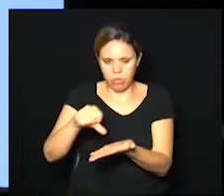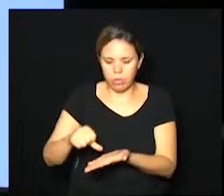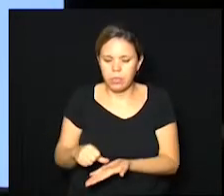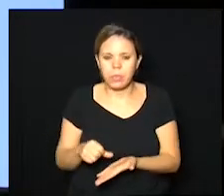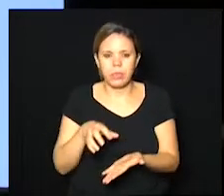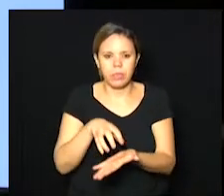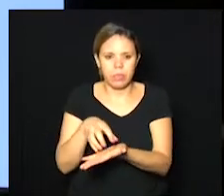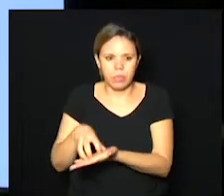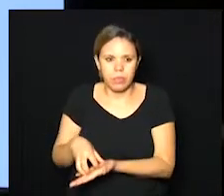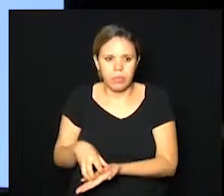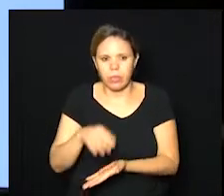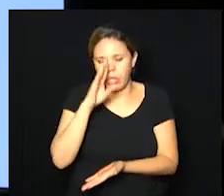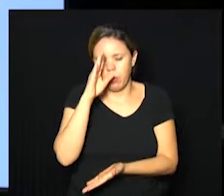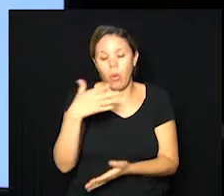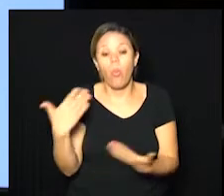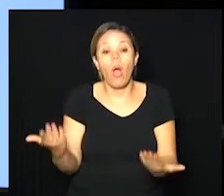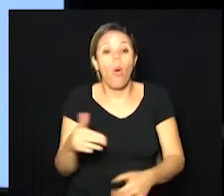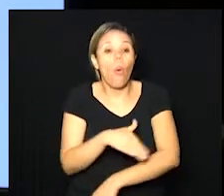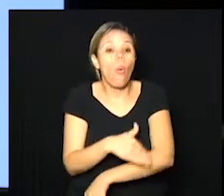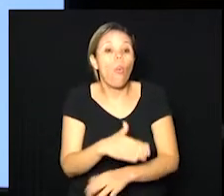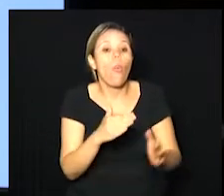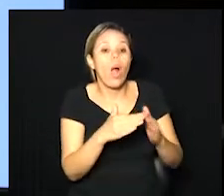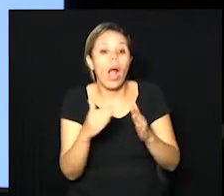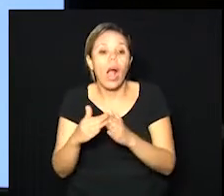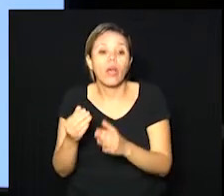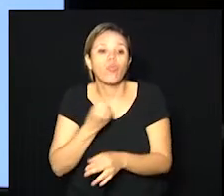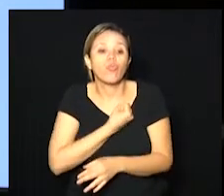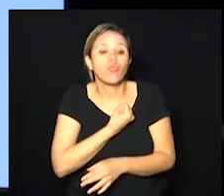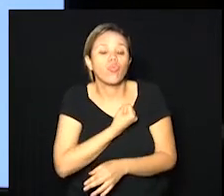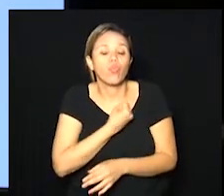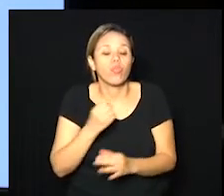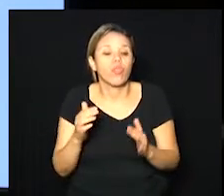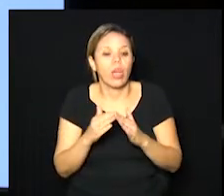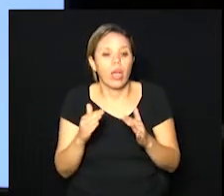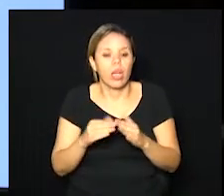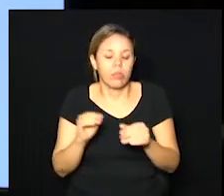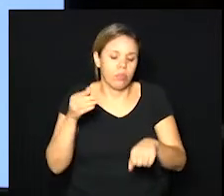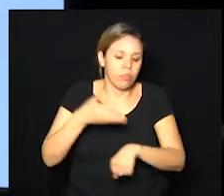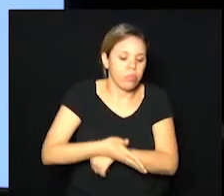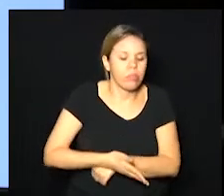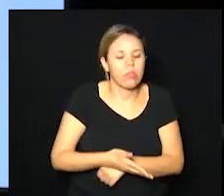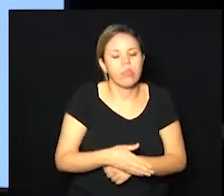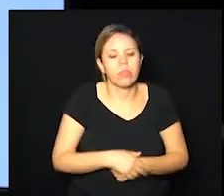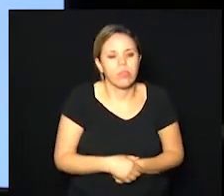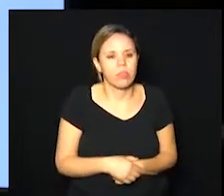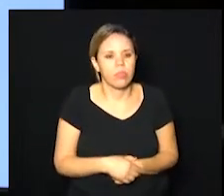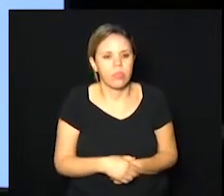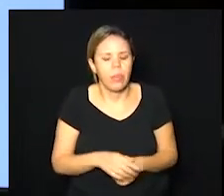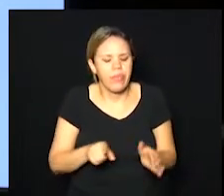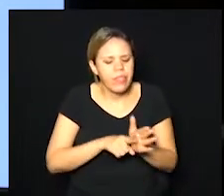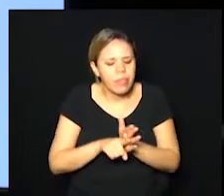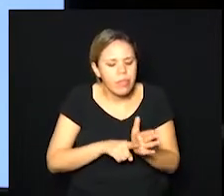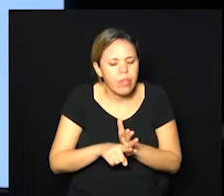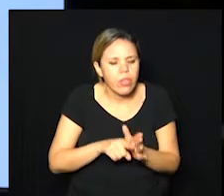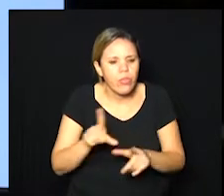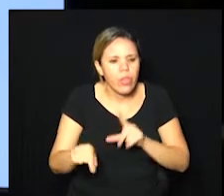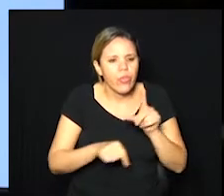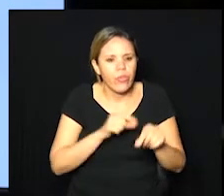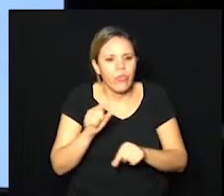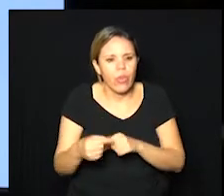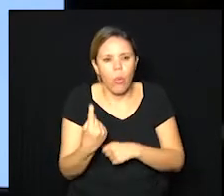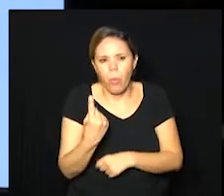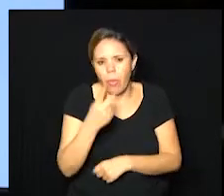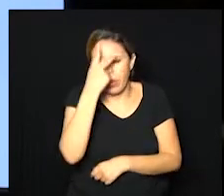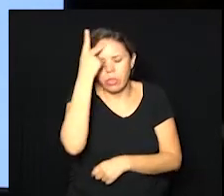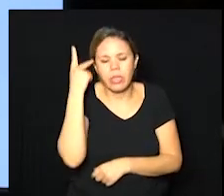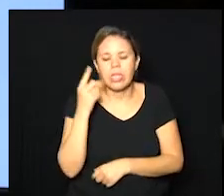seriam as ruas, as casas, os números de casas e eles visitaram. Então, isso foi feito um sorteio de um morador,